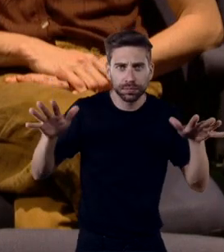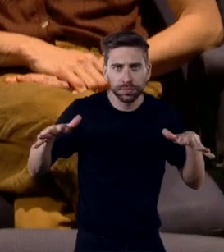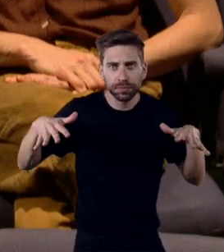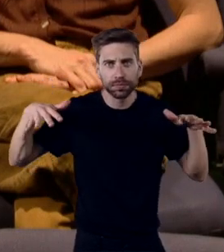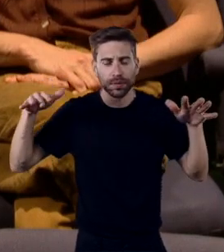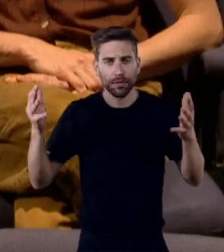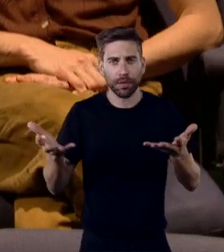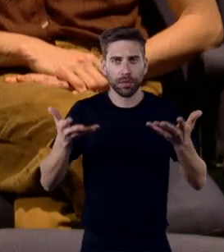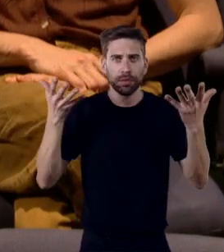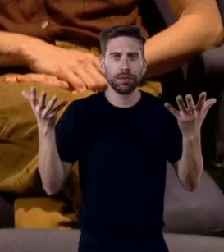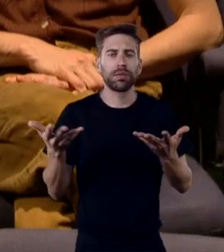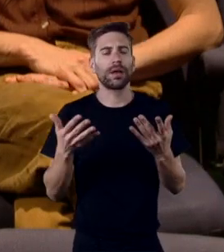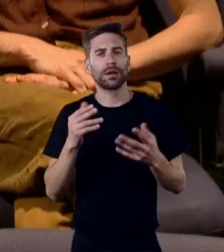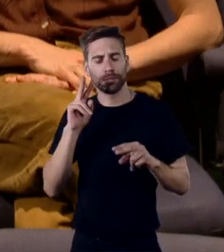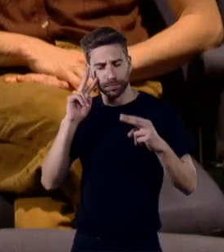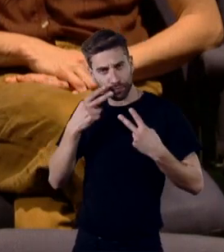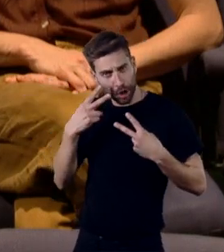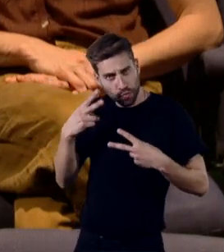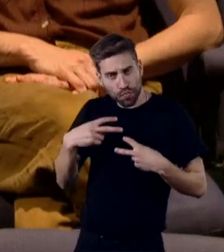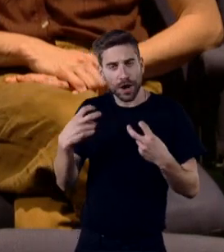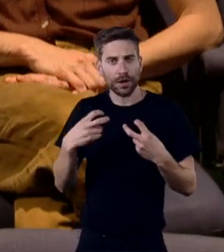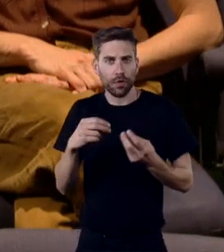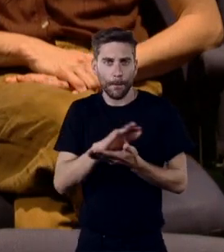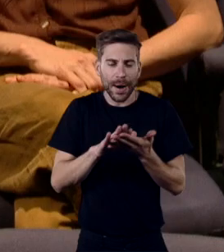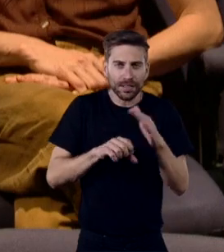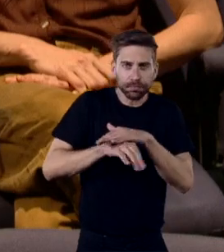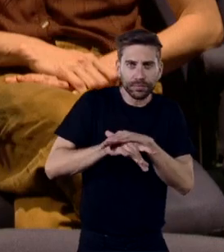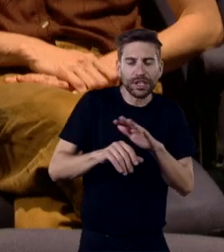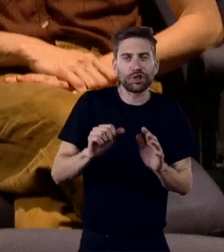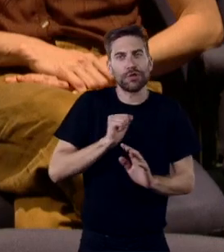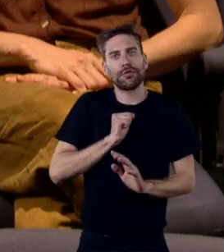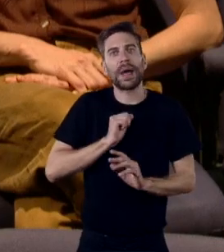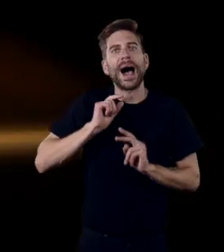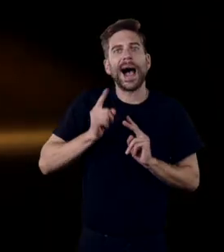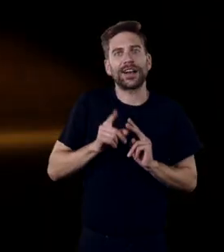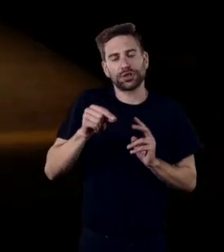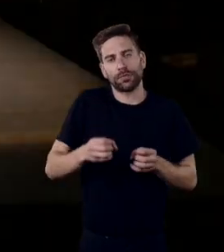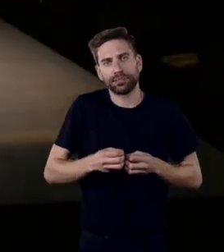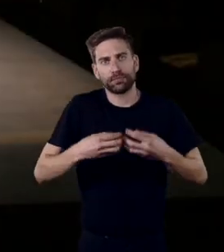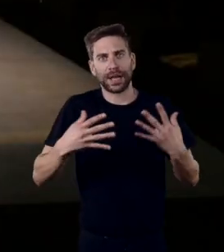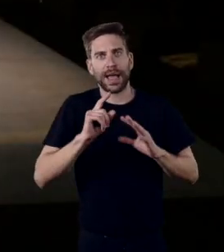descobrir os meus pontos de enraizamento e também os meus pontos de expansão.